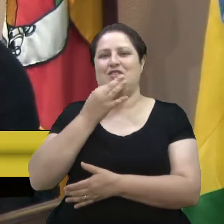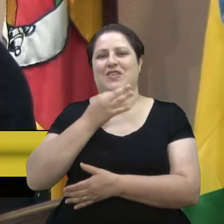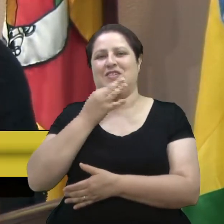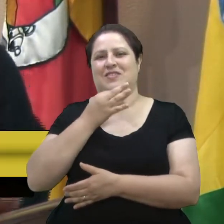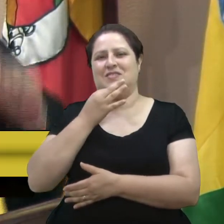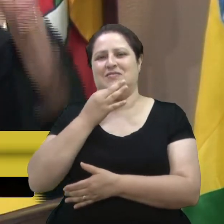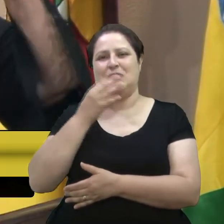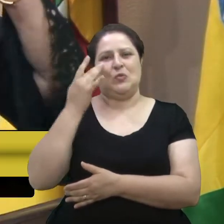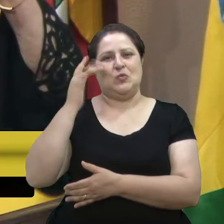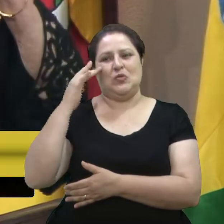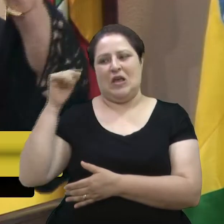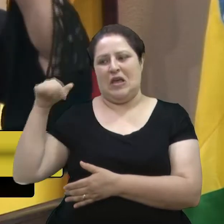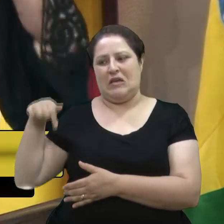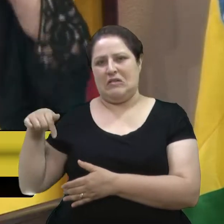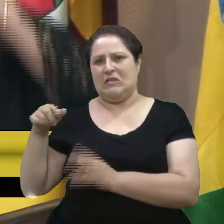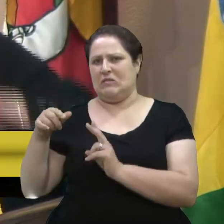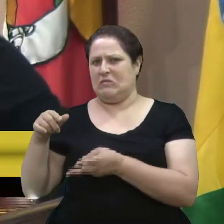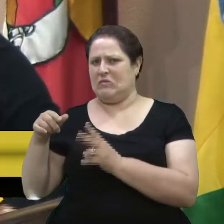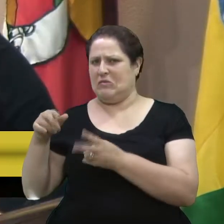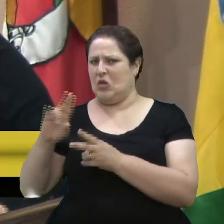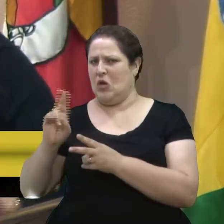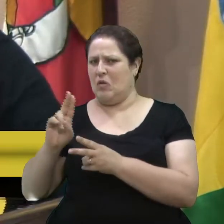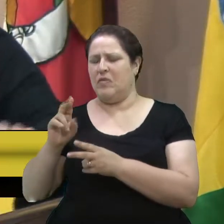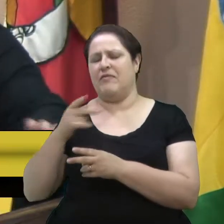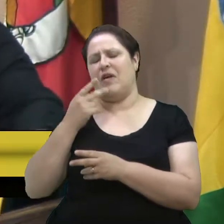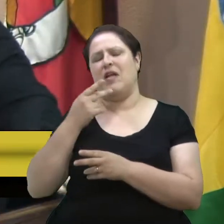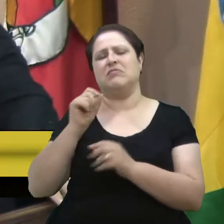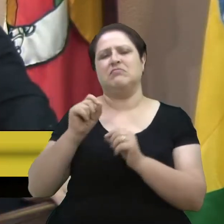pessoas que dizem, nós vamos para Caxias.